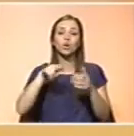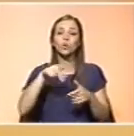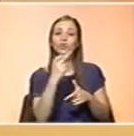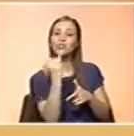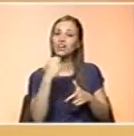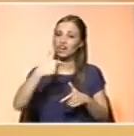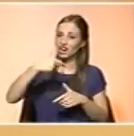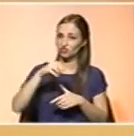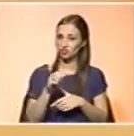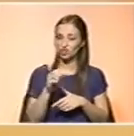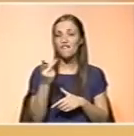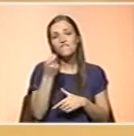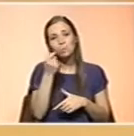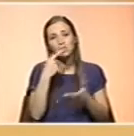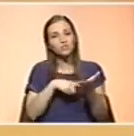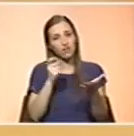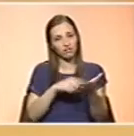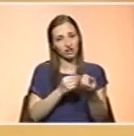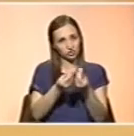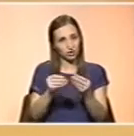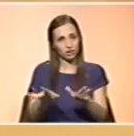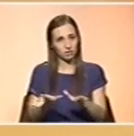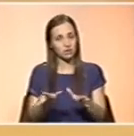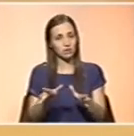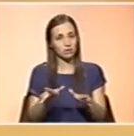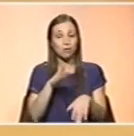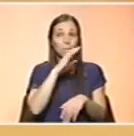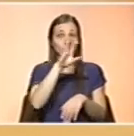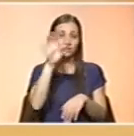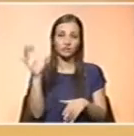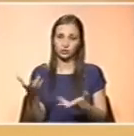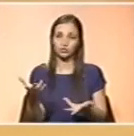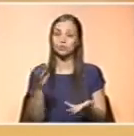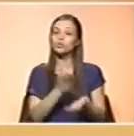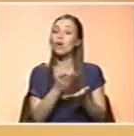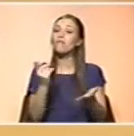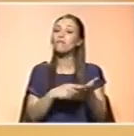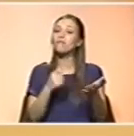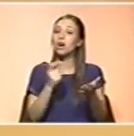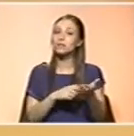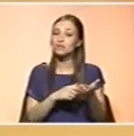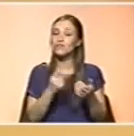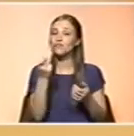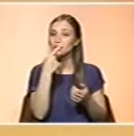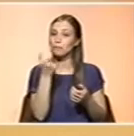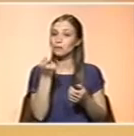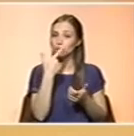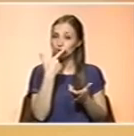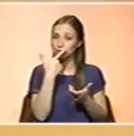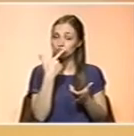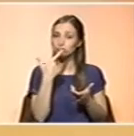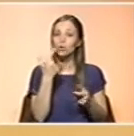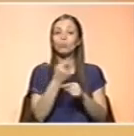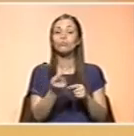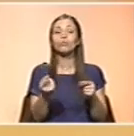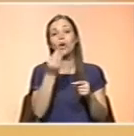multivitamínicas. Estamos a falar muito de vitaminas. Só existem, aliás, carências multivitamínicas integradas num contexto de desnutrição